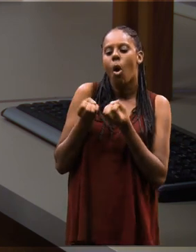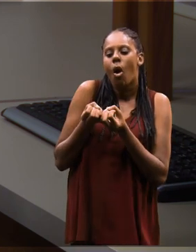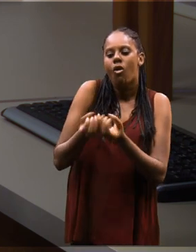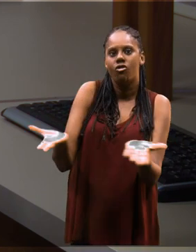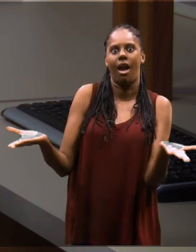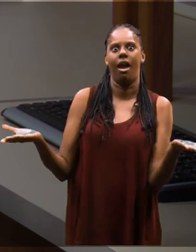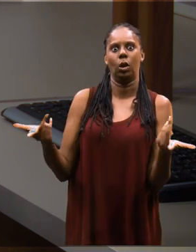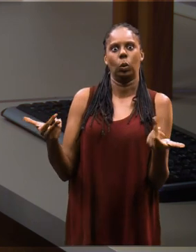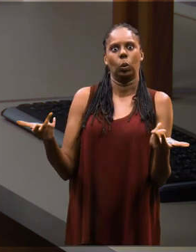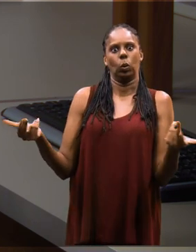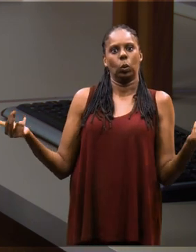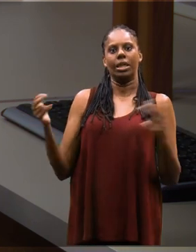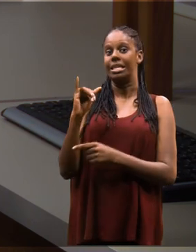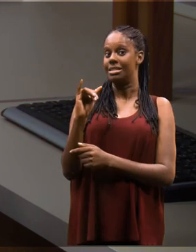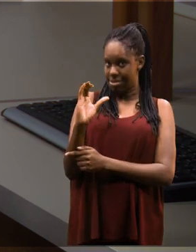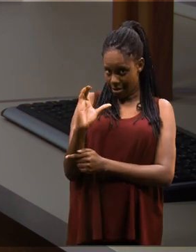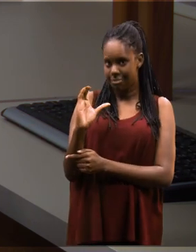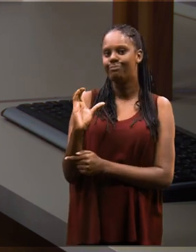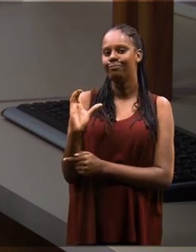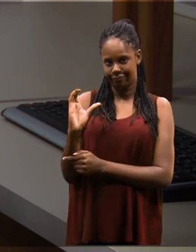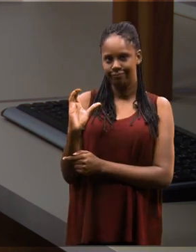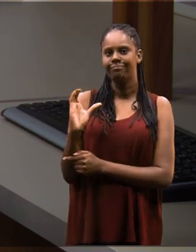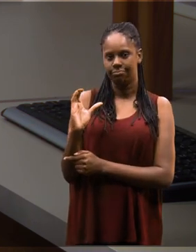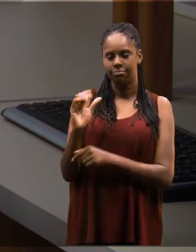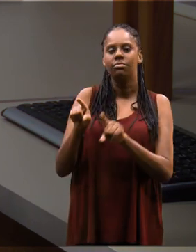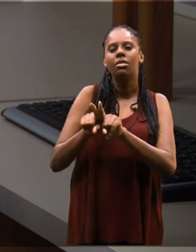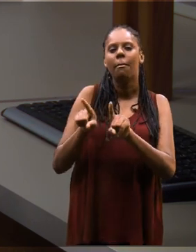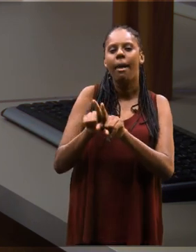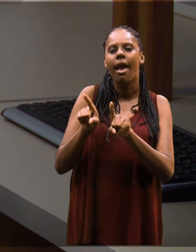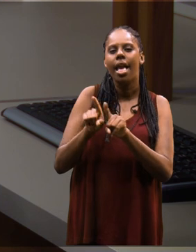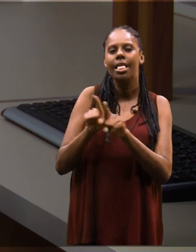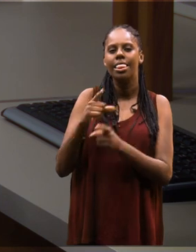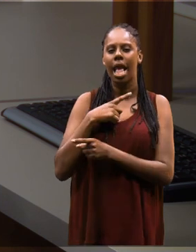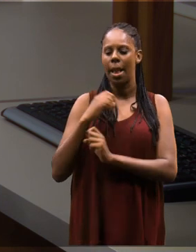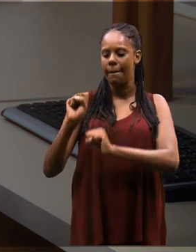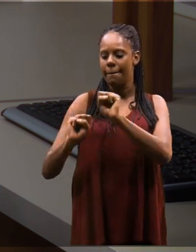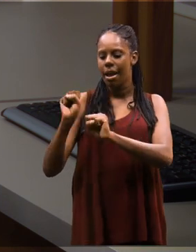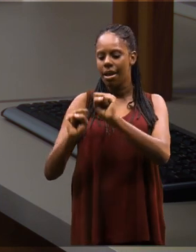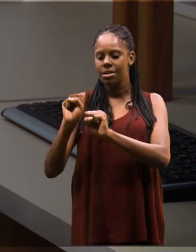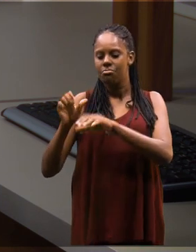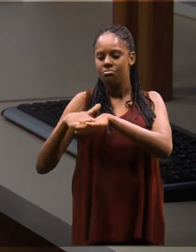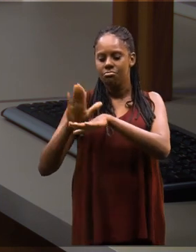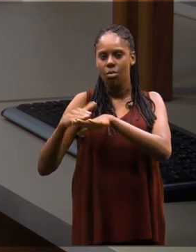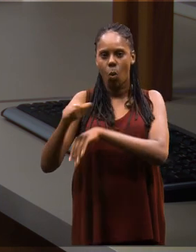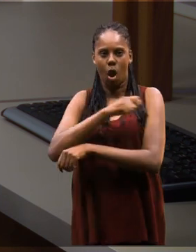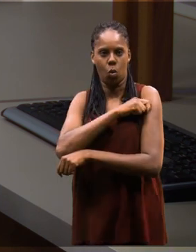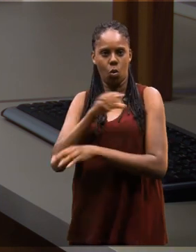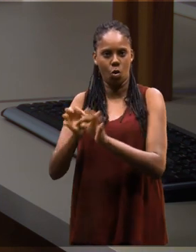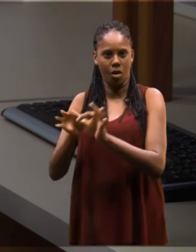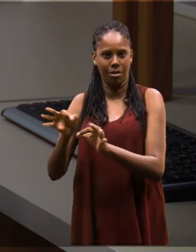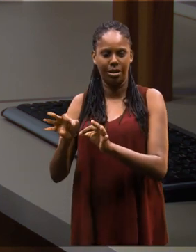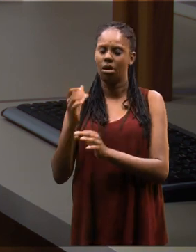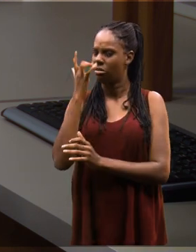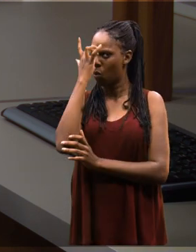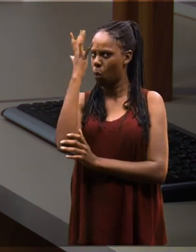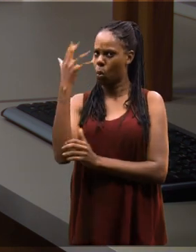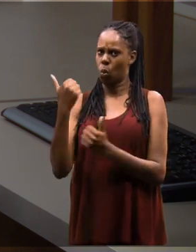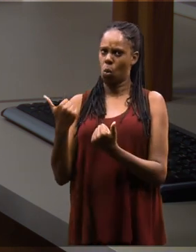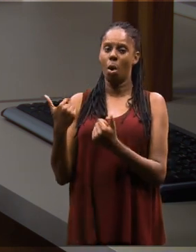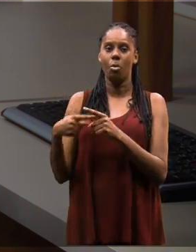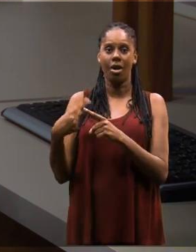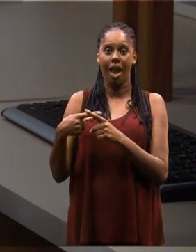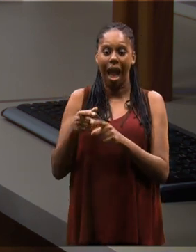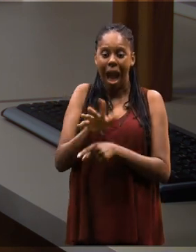oferta muito grande de iniciação científica e também aqui tem empresa júnior, que facilita bastante você já ir